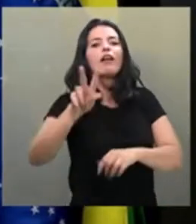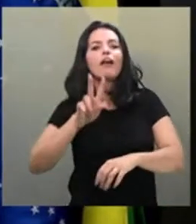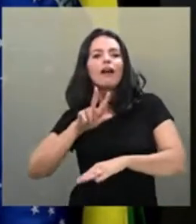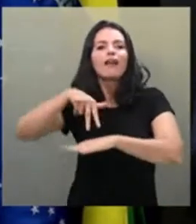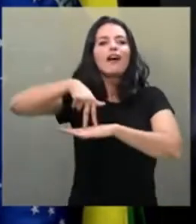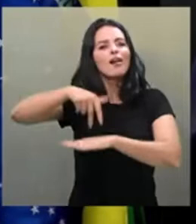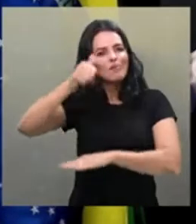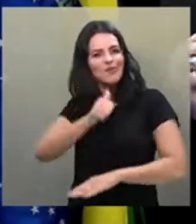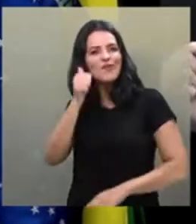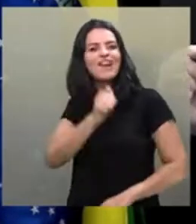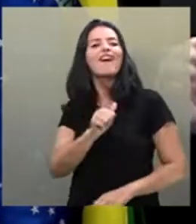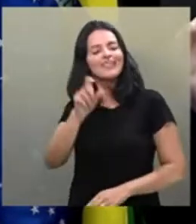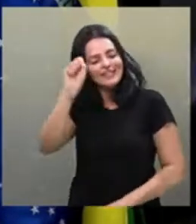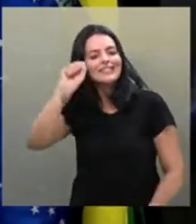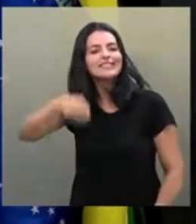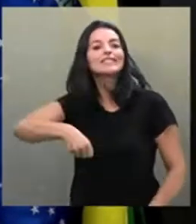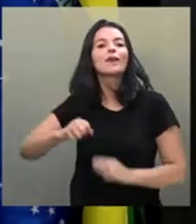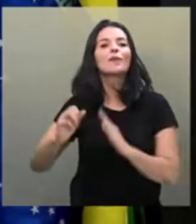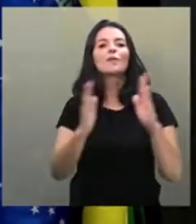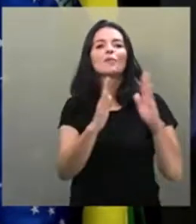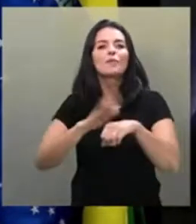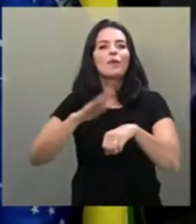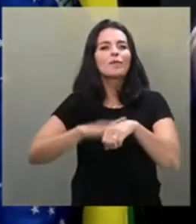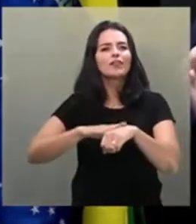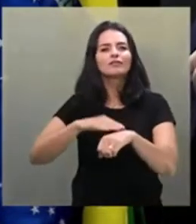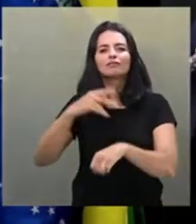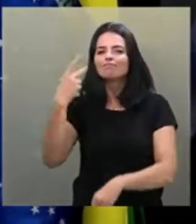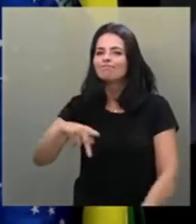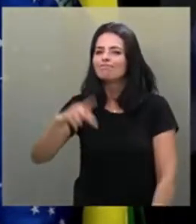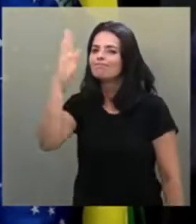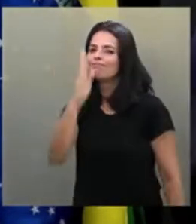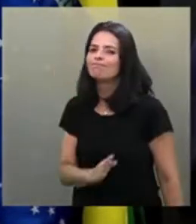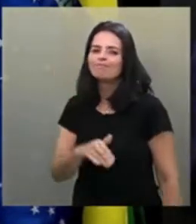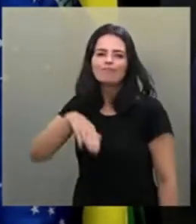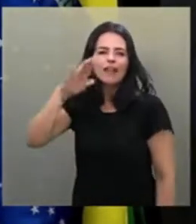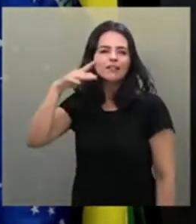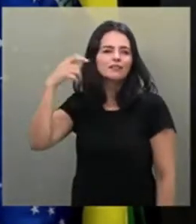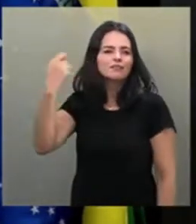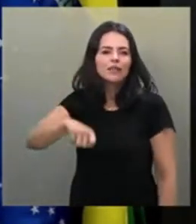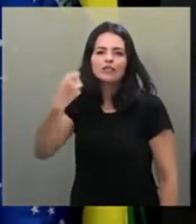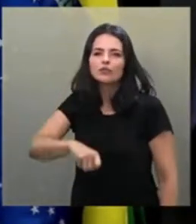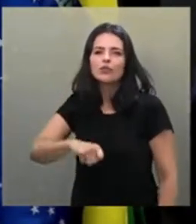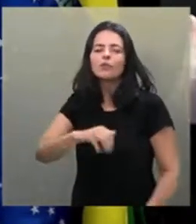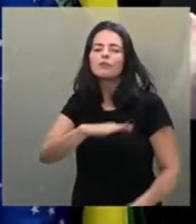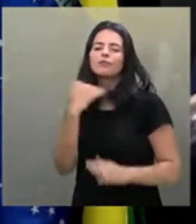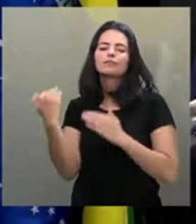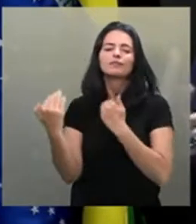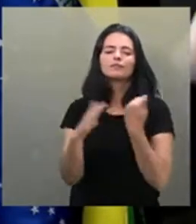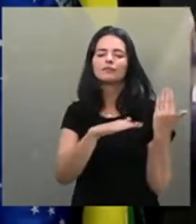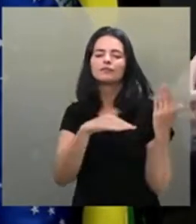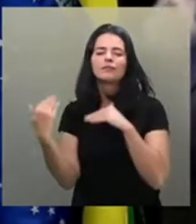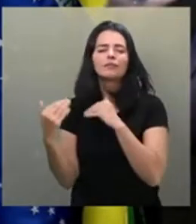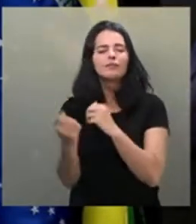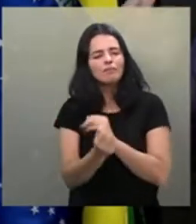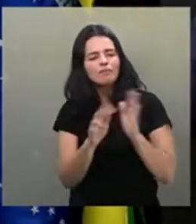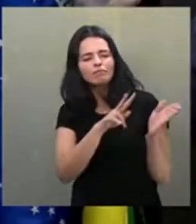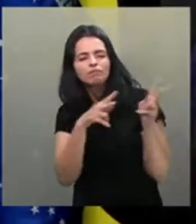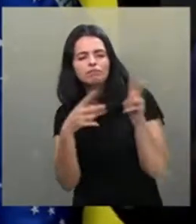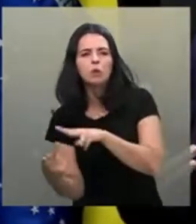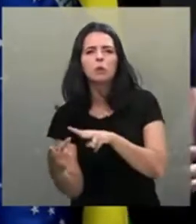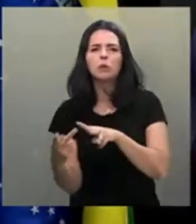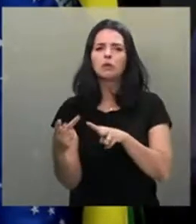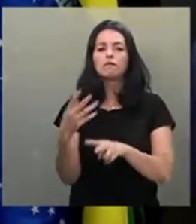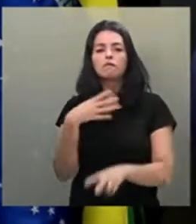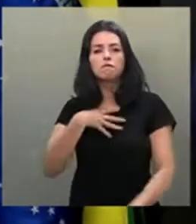em que o Brasil mais precisou, onde a vida estava por um fio, onde nós tivemos que perder nossos entes queridos, filhos, pais,